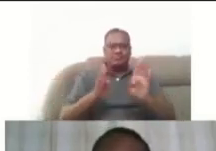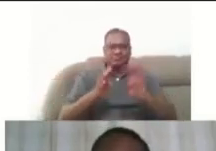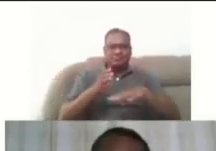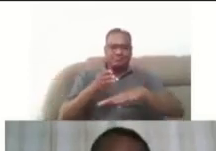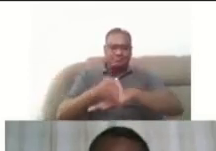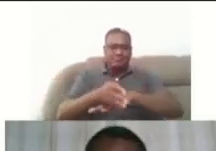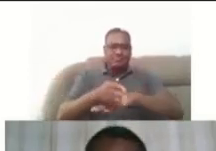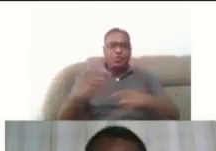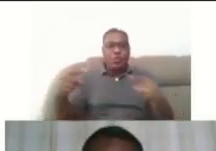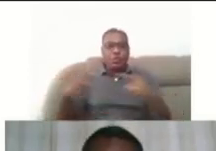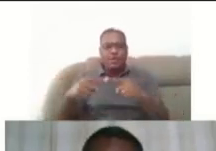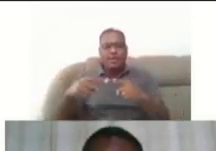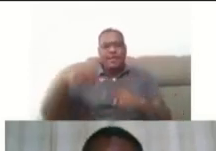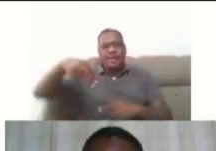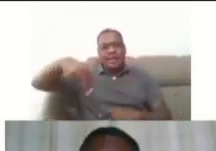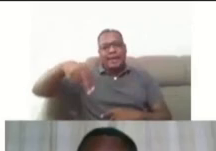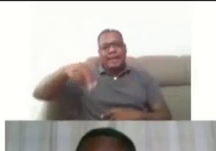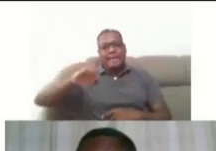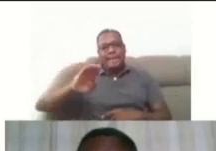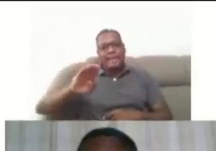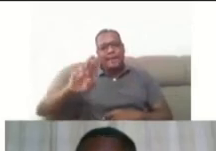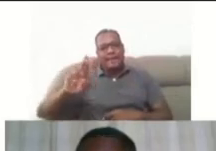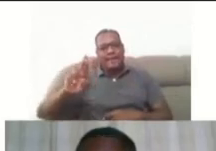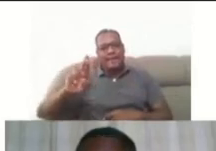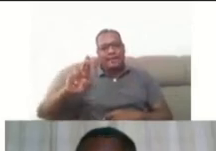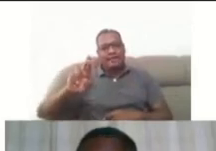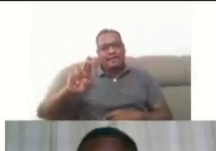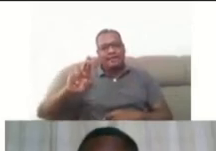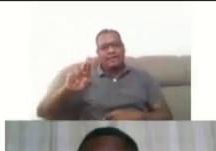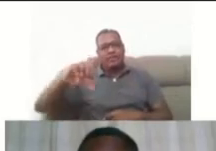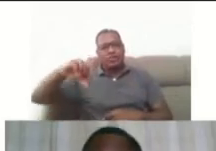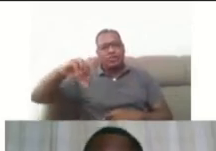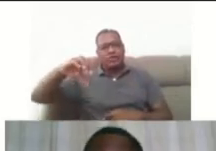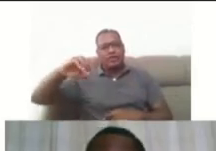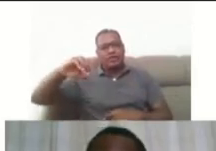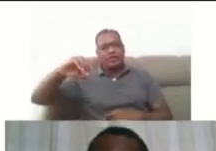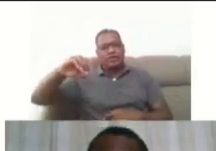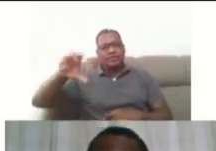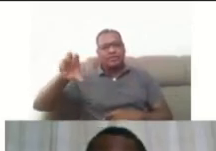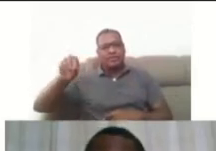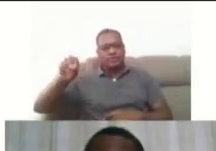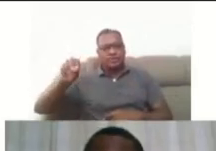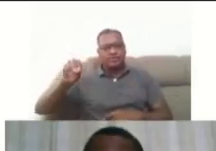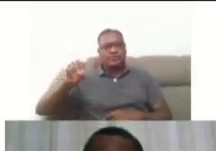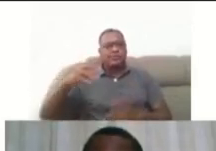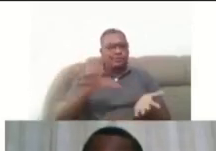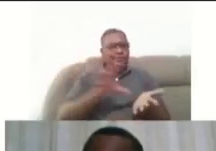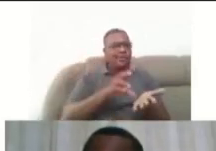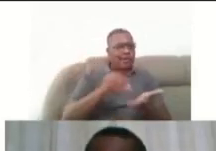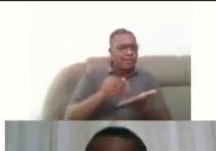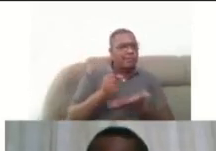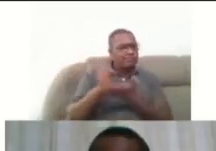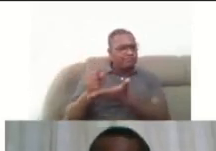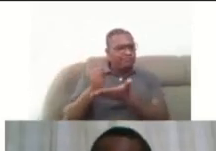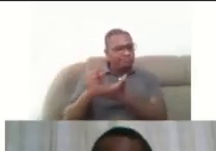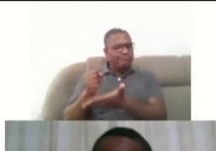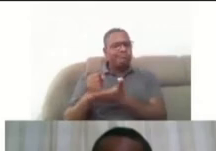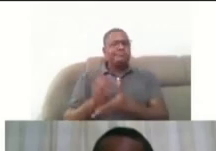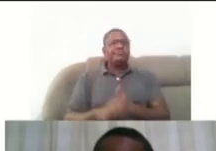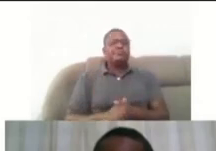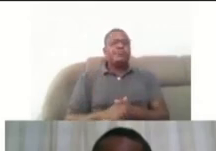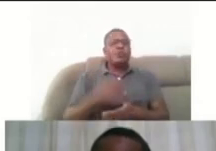9050. Além desse serviço que o NAP presta, podemos citar também